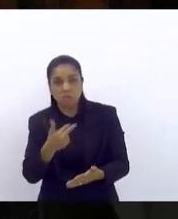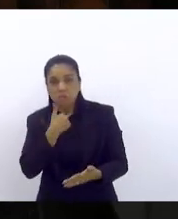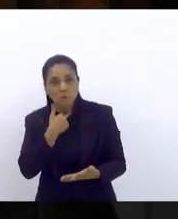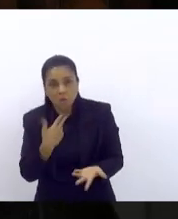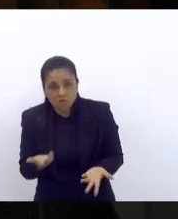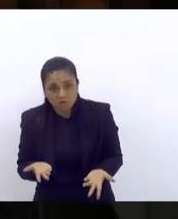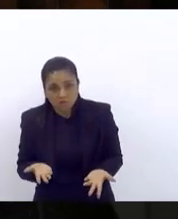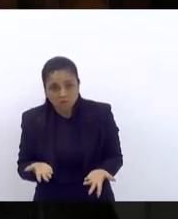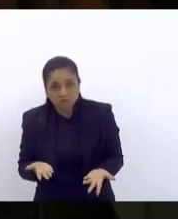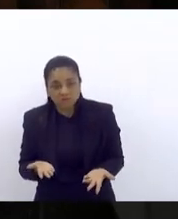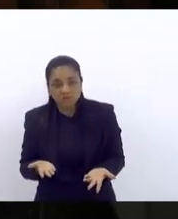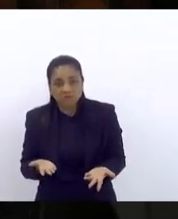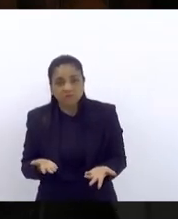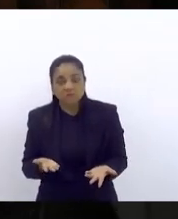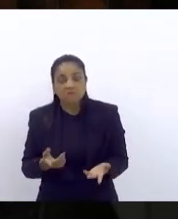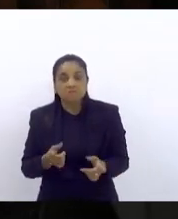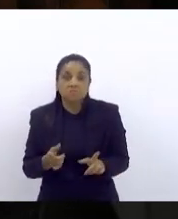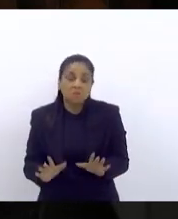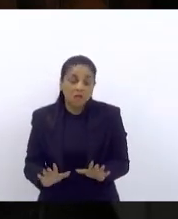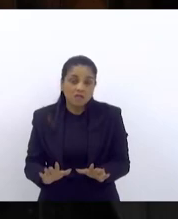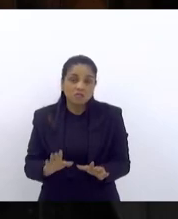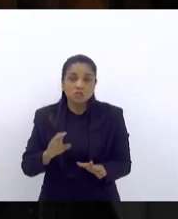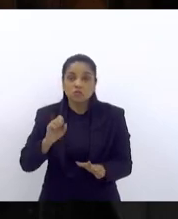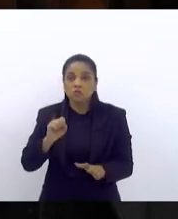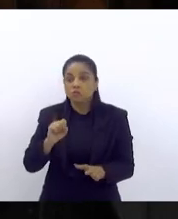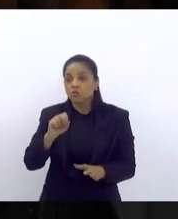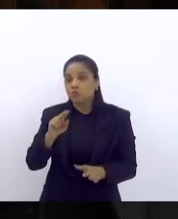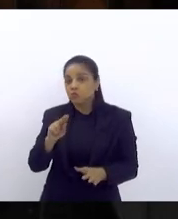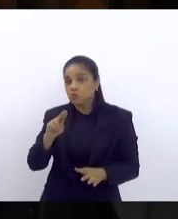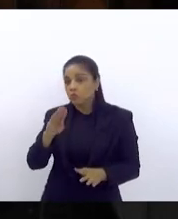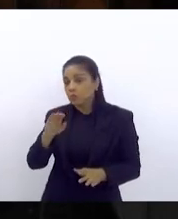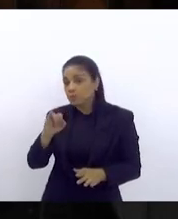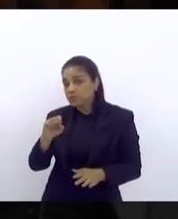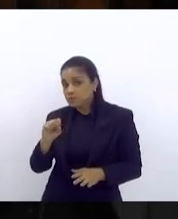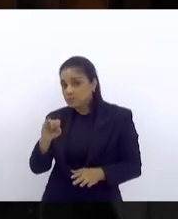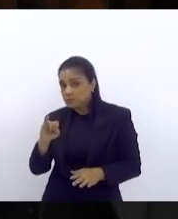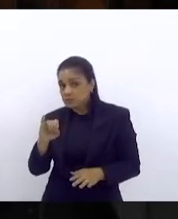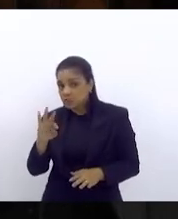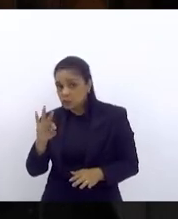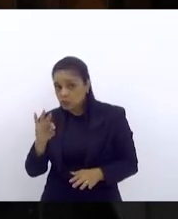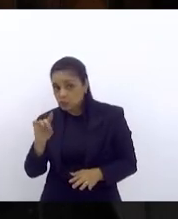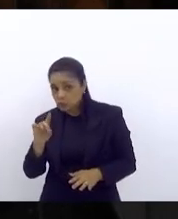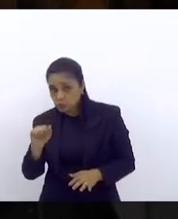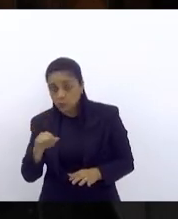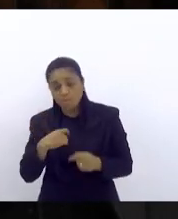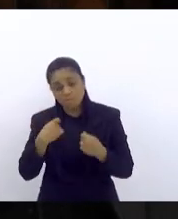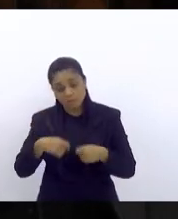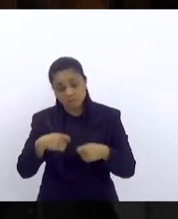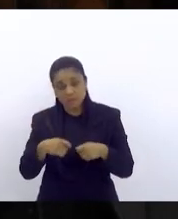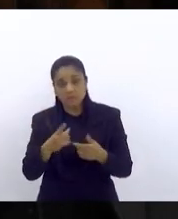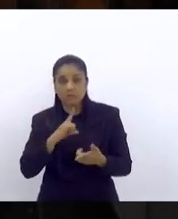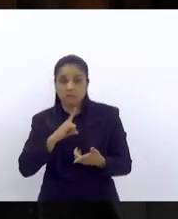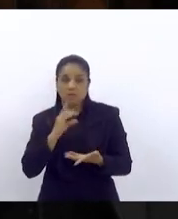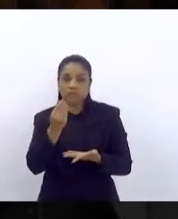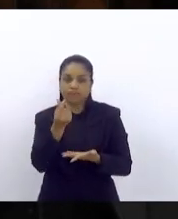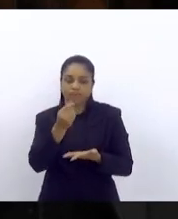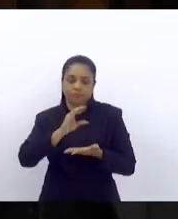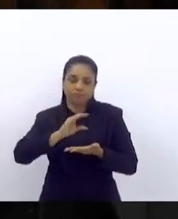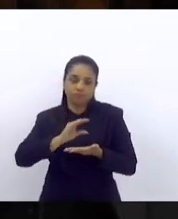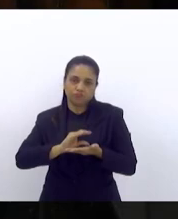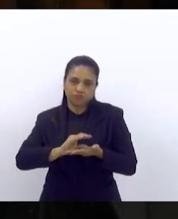mas para ter subsídio o estado precisa ter caixa e a